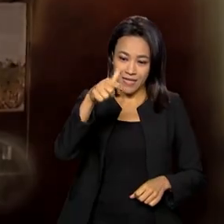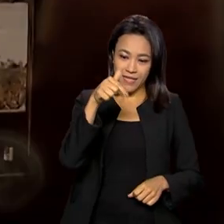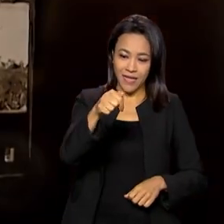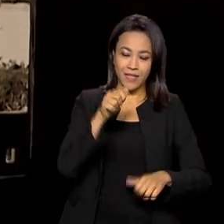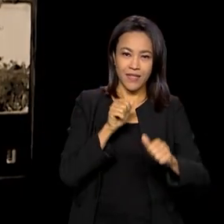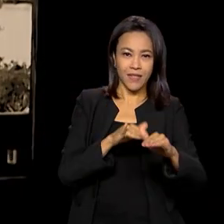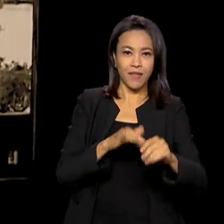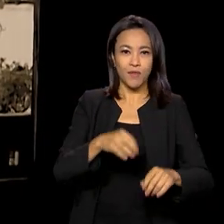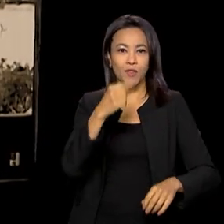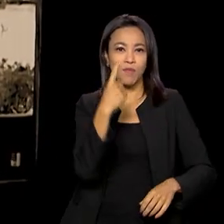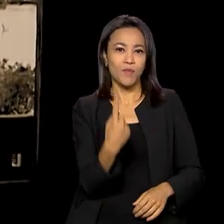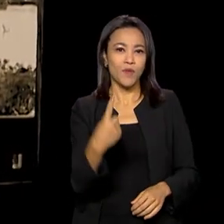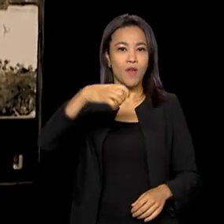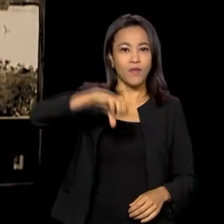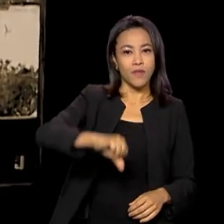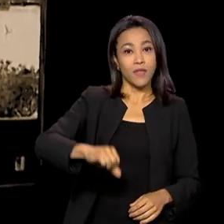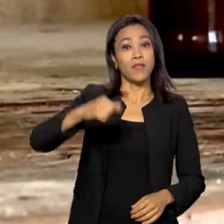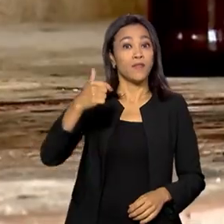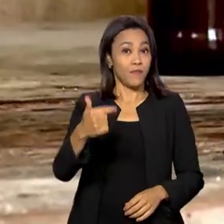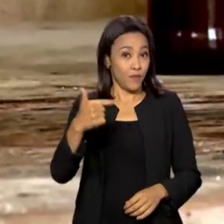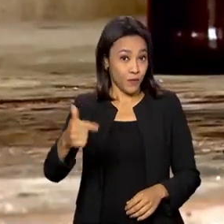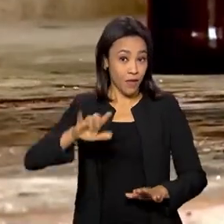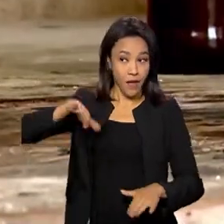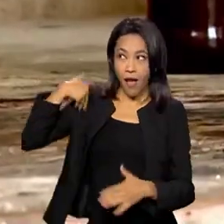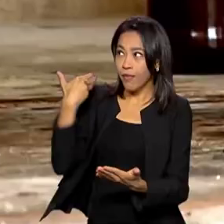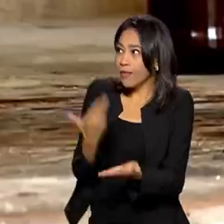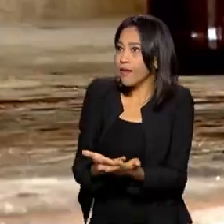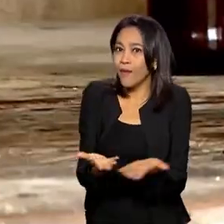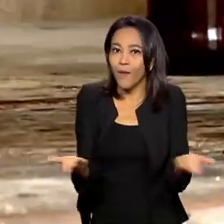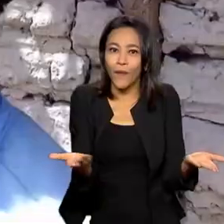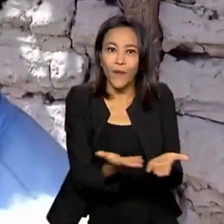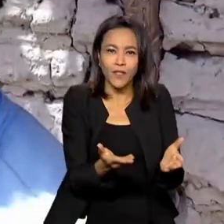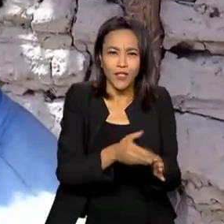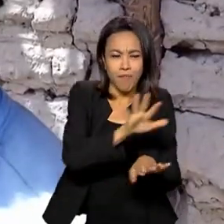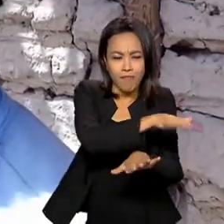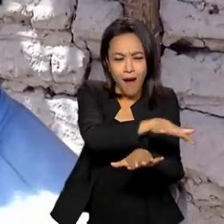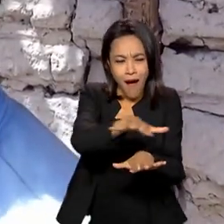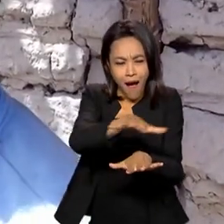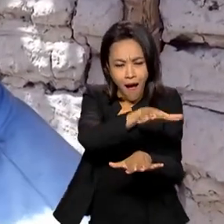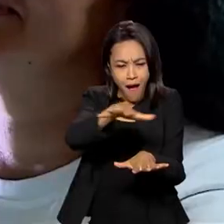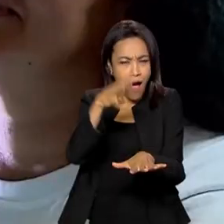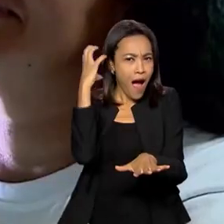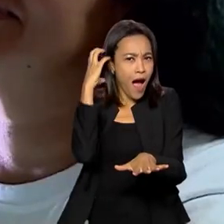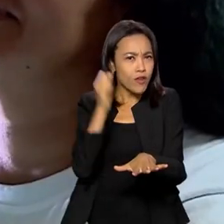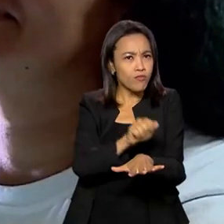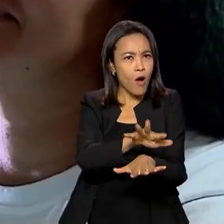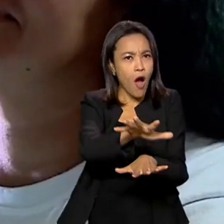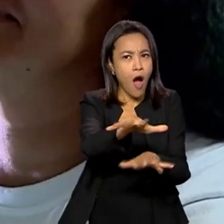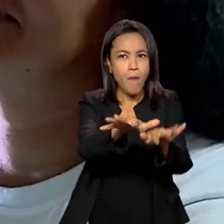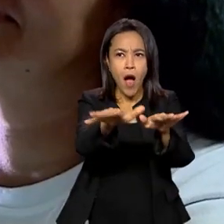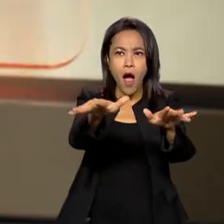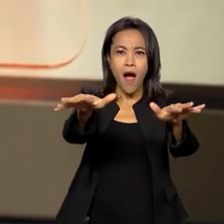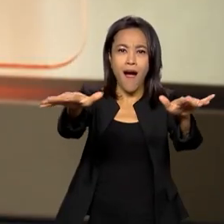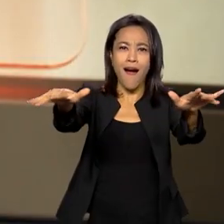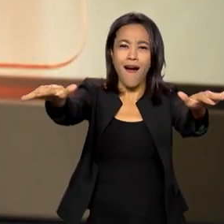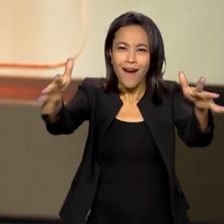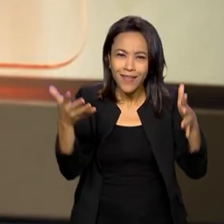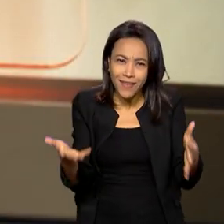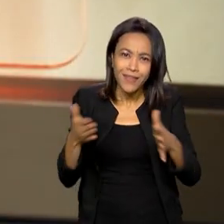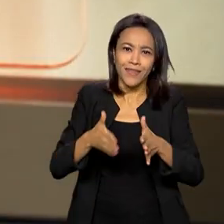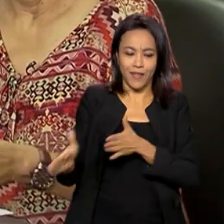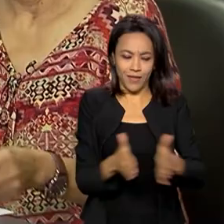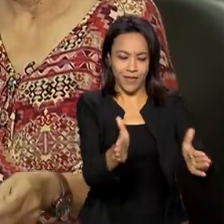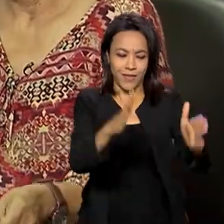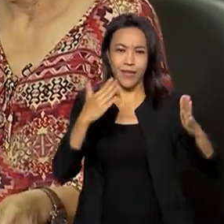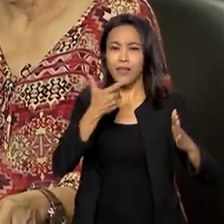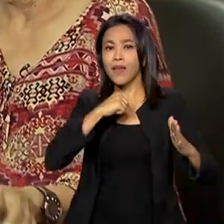de 1922. E até hoje, as ondas do rádio são as únicas formas de comunidades ribeirinhas e